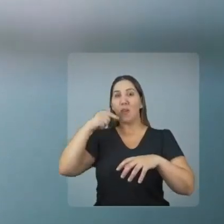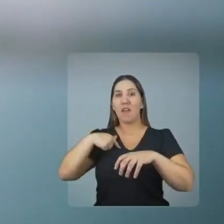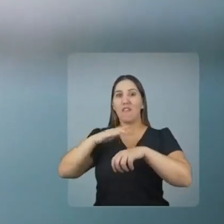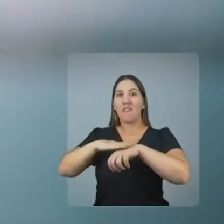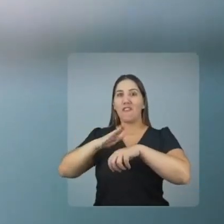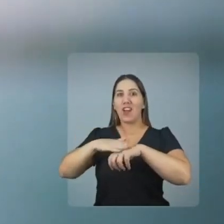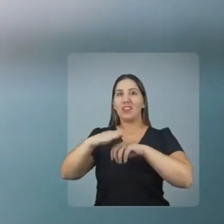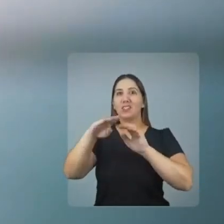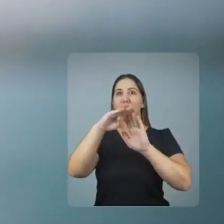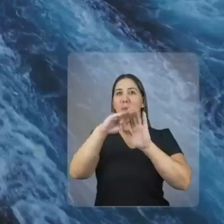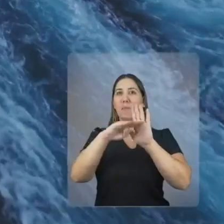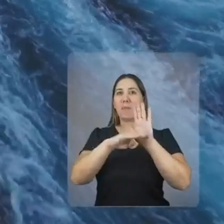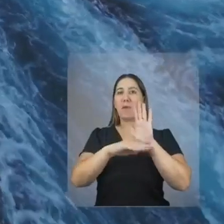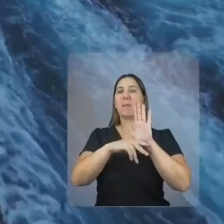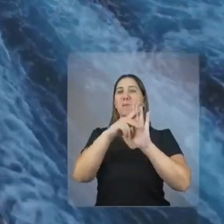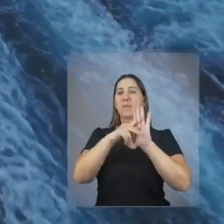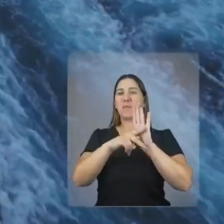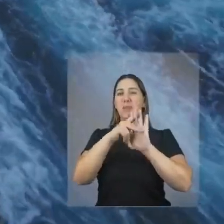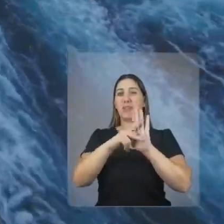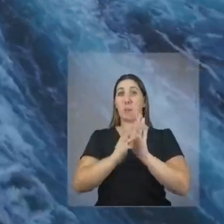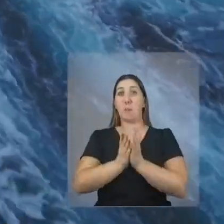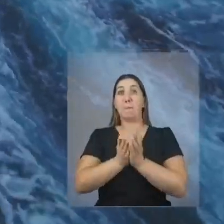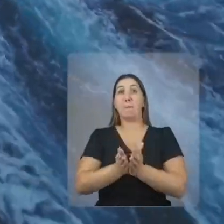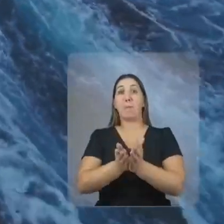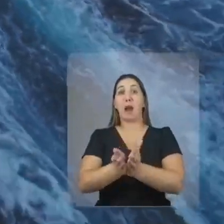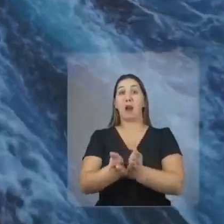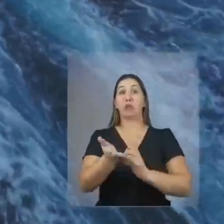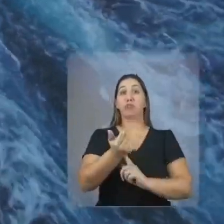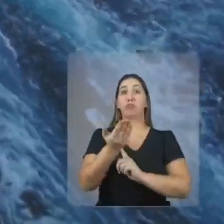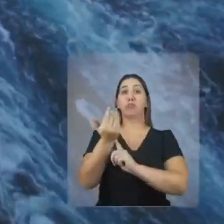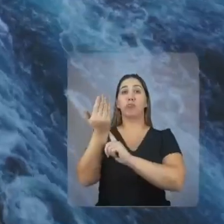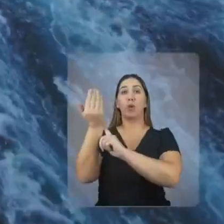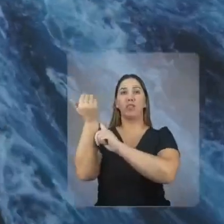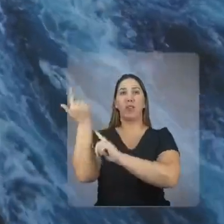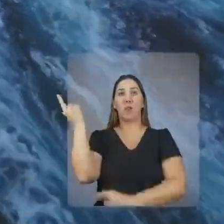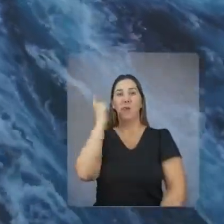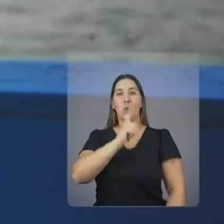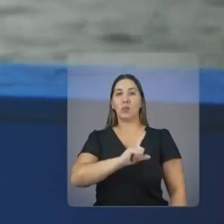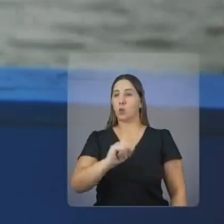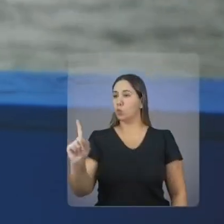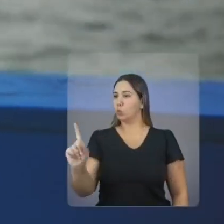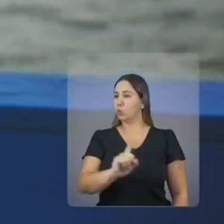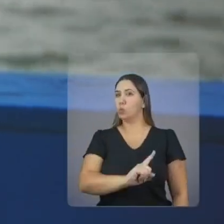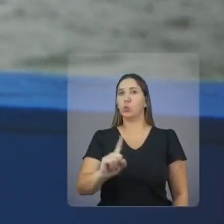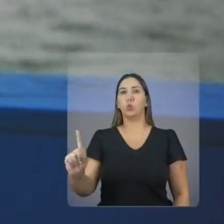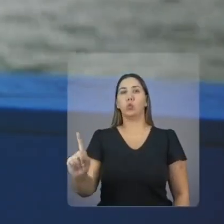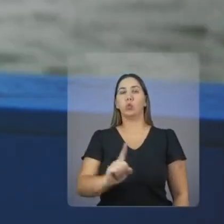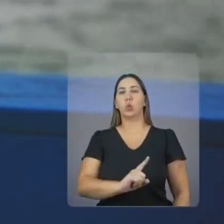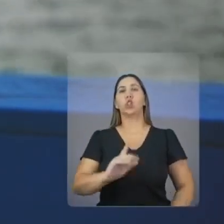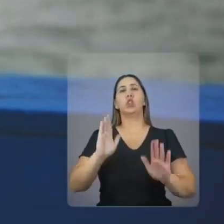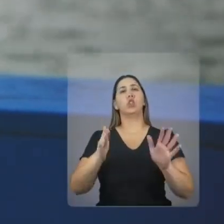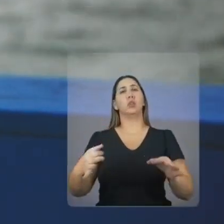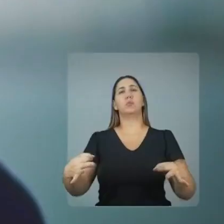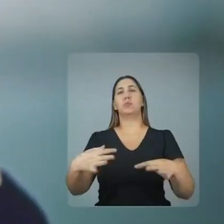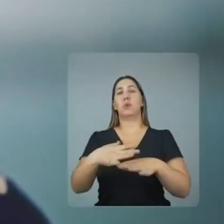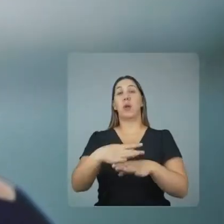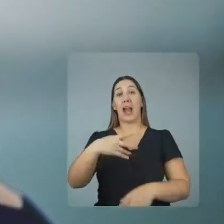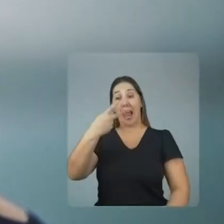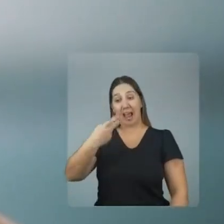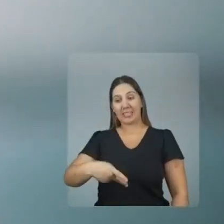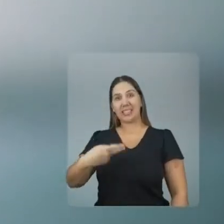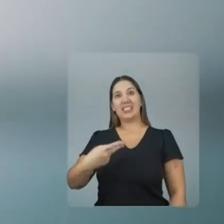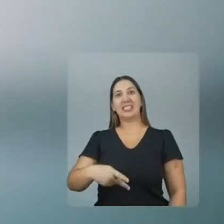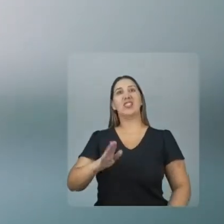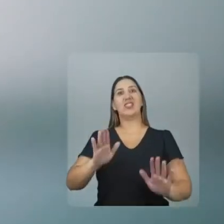em frente com essa proposta. Os barcos modernos que vão fazer essa travessia do transporte hidroviário foram projetados